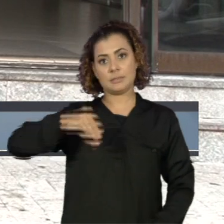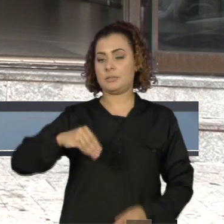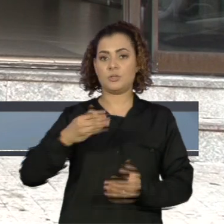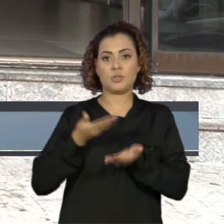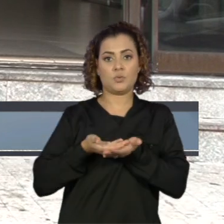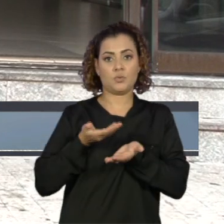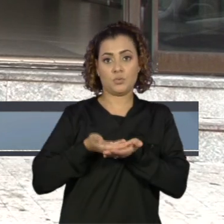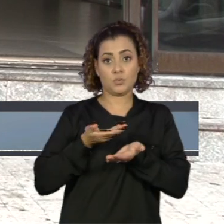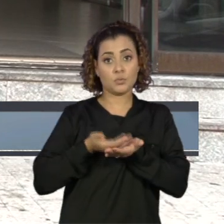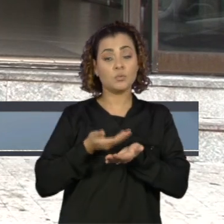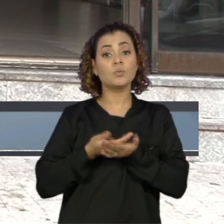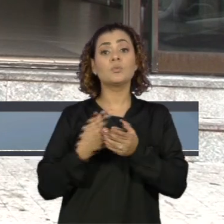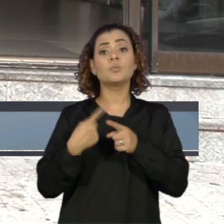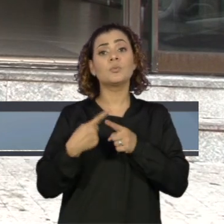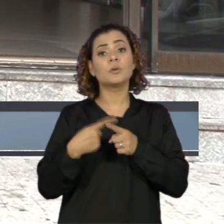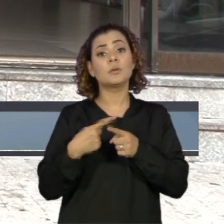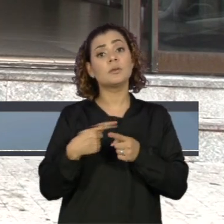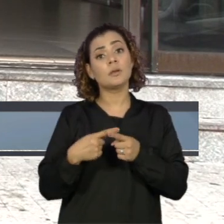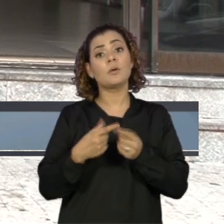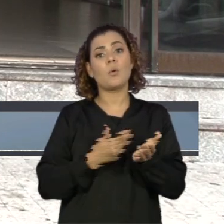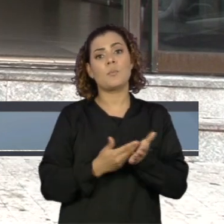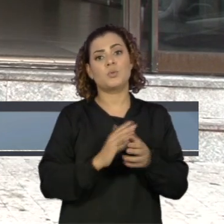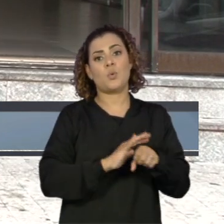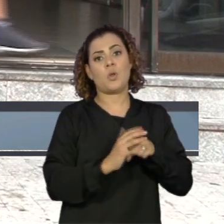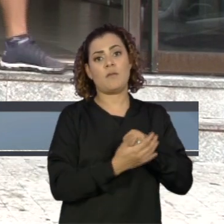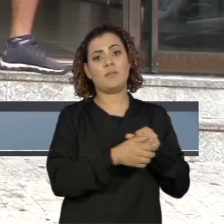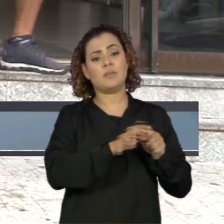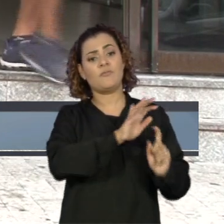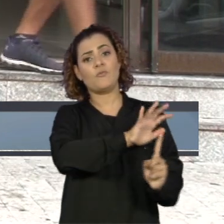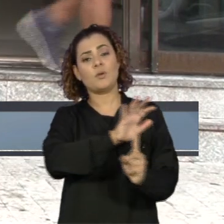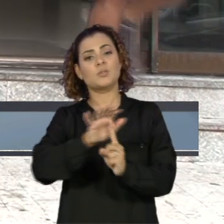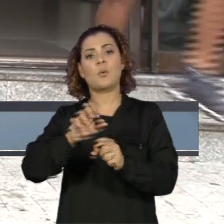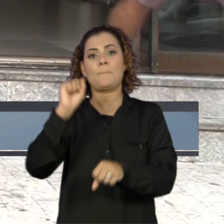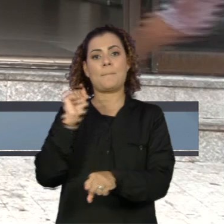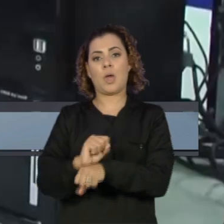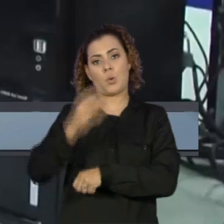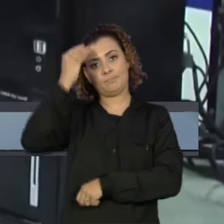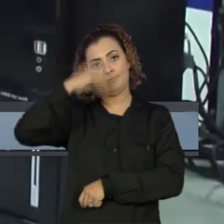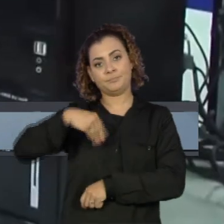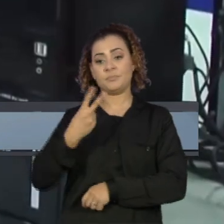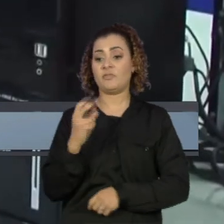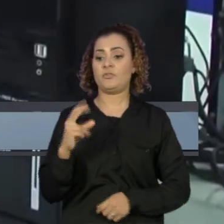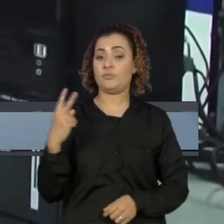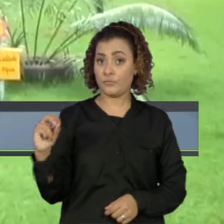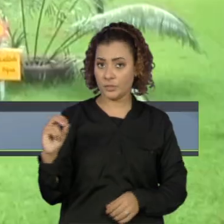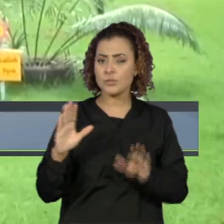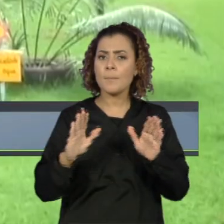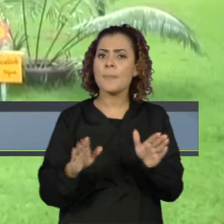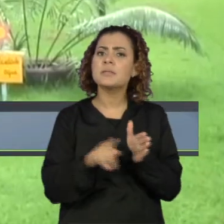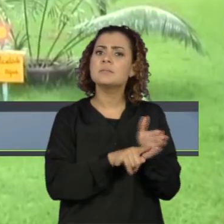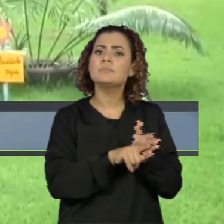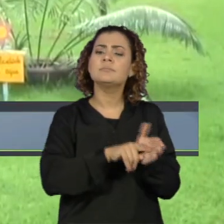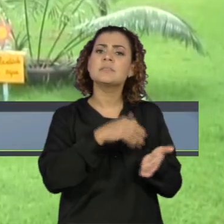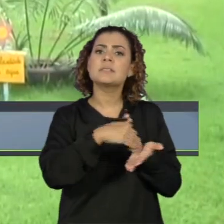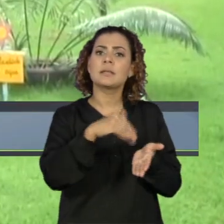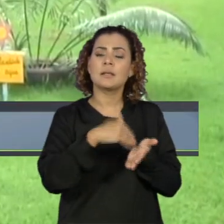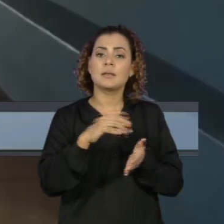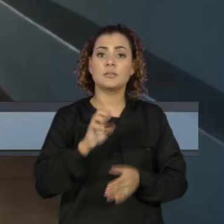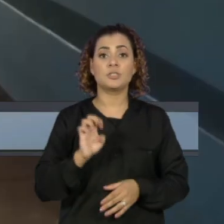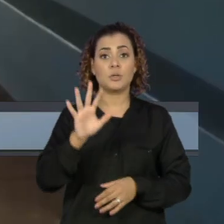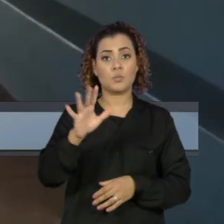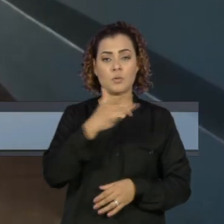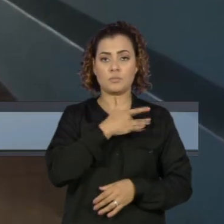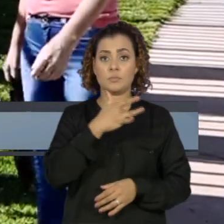estudos após o início da pandemia da Covid-19 em 2020. De acordo com a Secretaria Estadual de